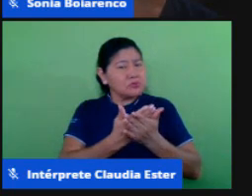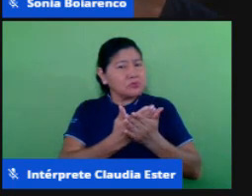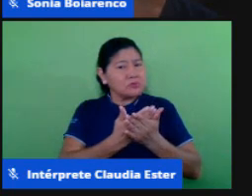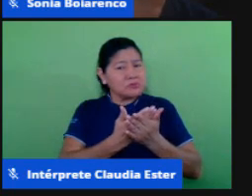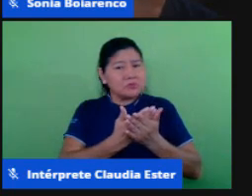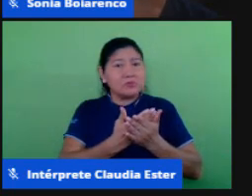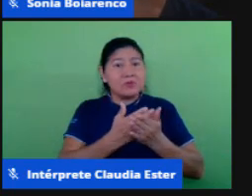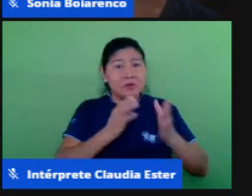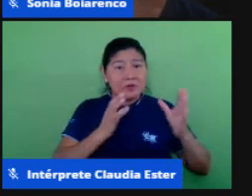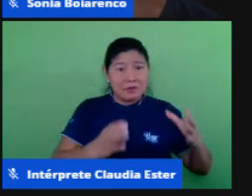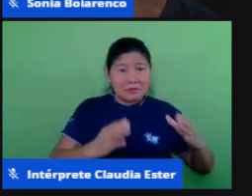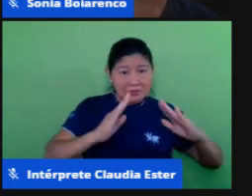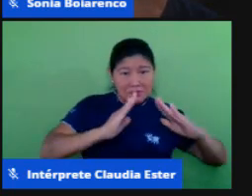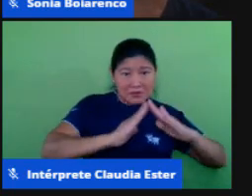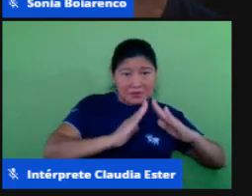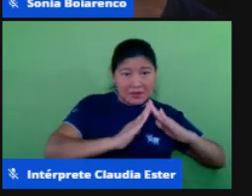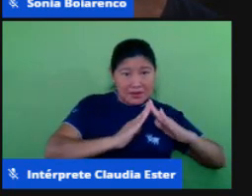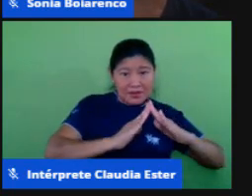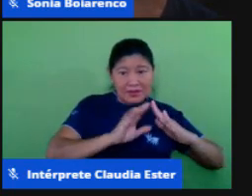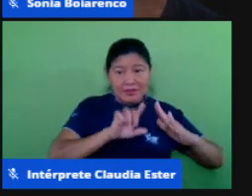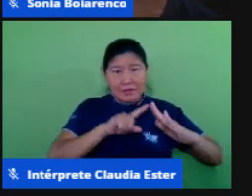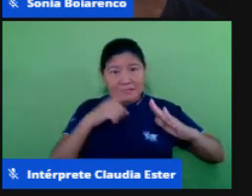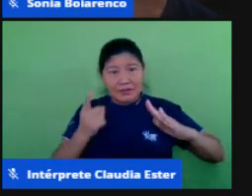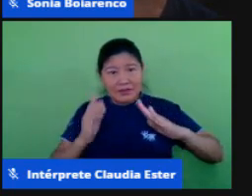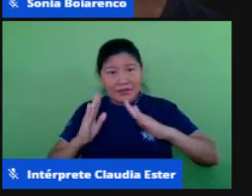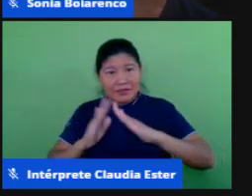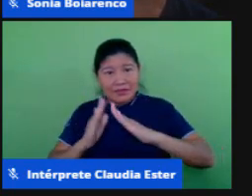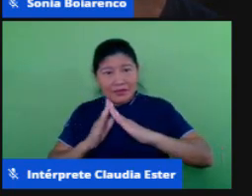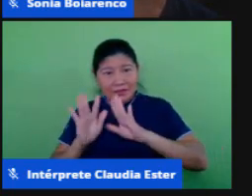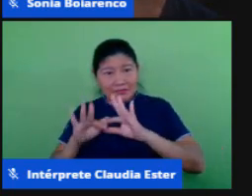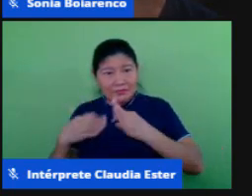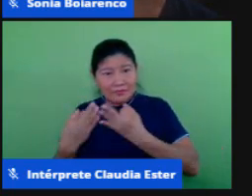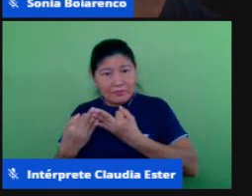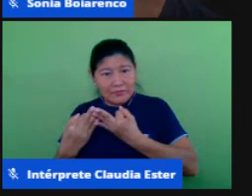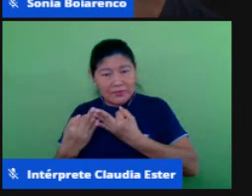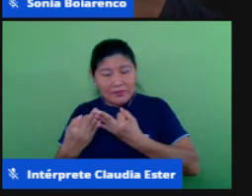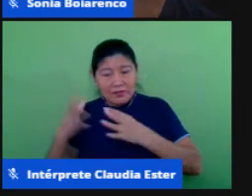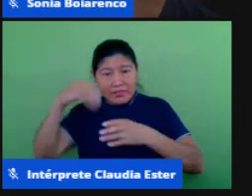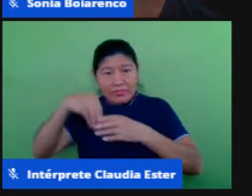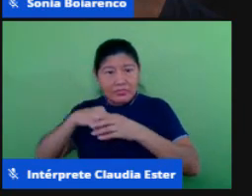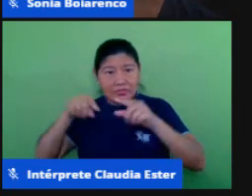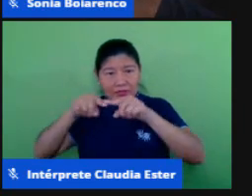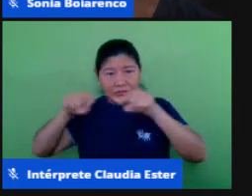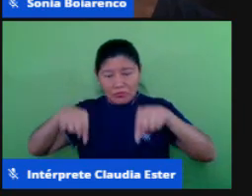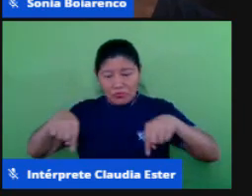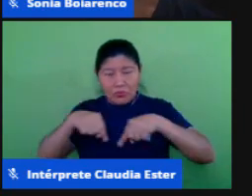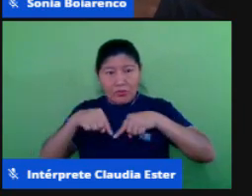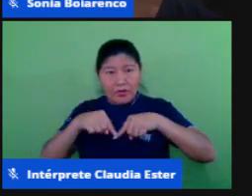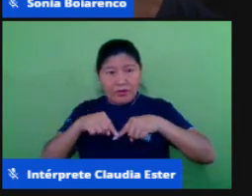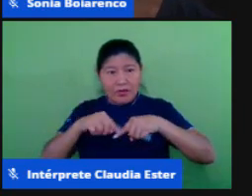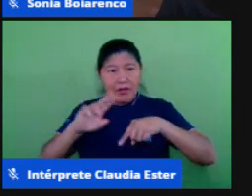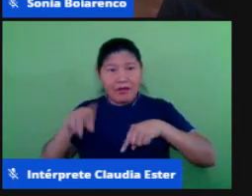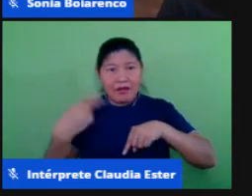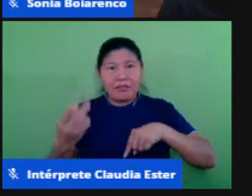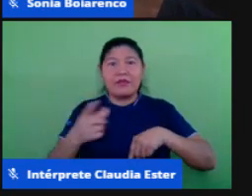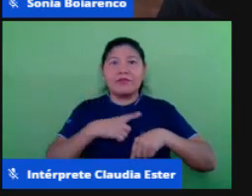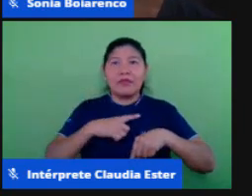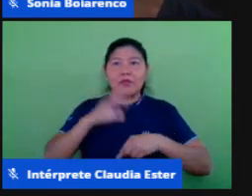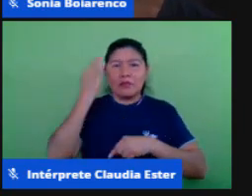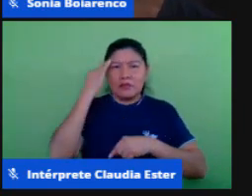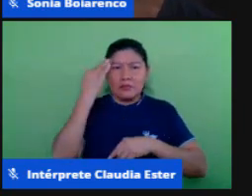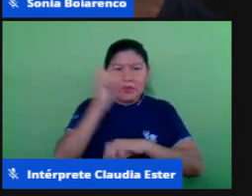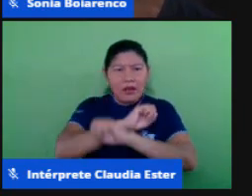na casa de uma tia na casa de uma outra pessoa então quando a gente passa a ter a compreensão que a